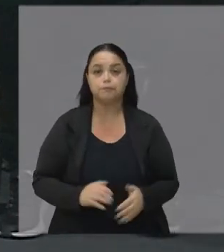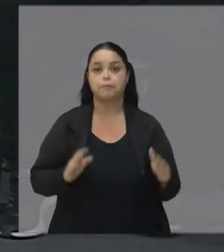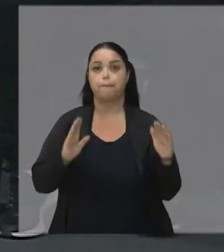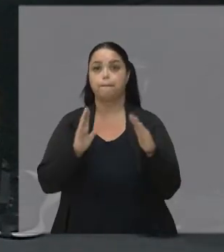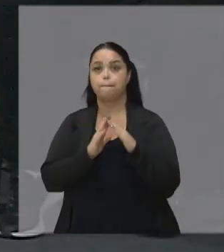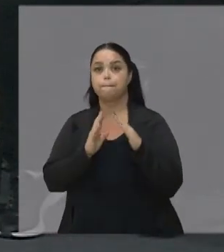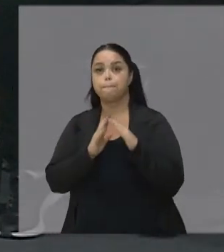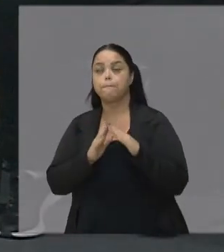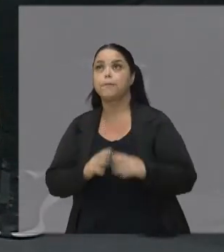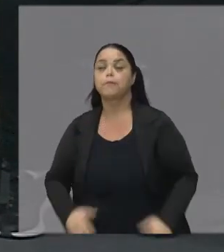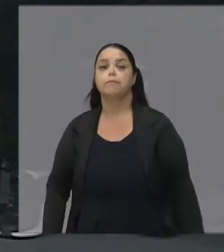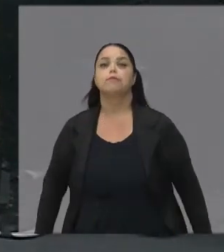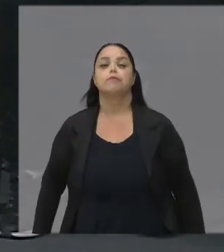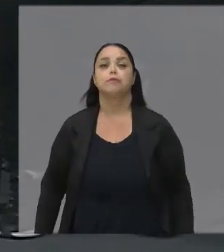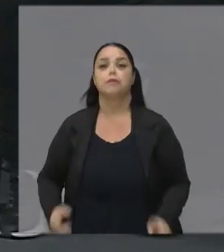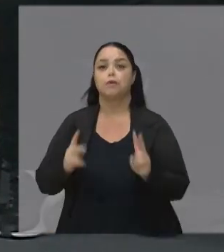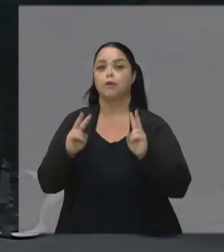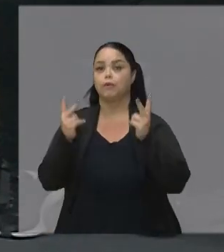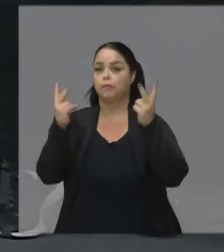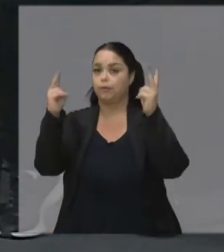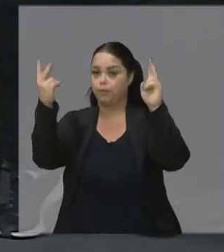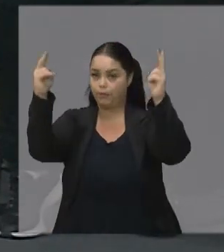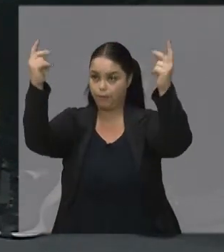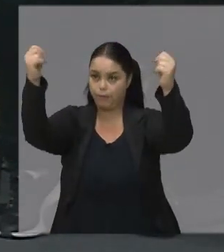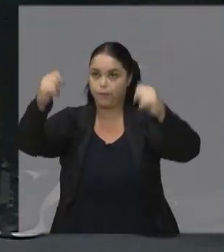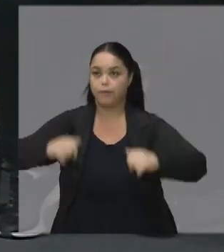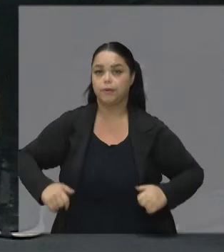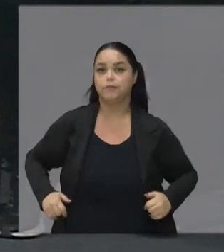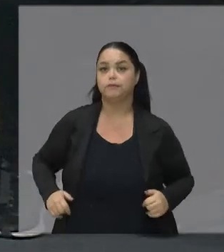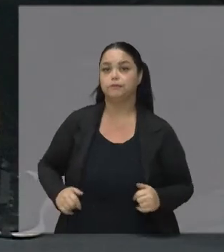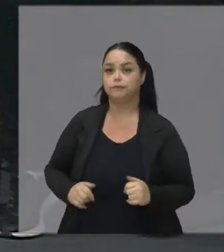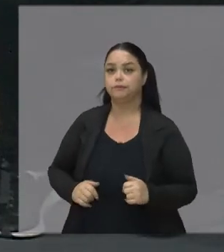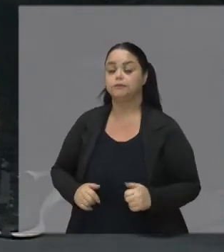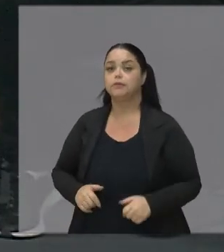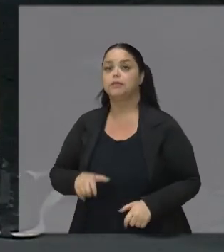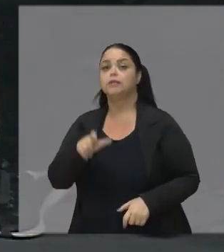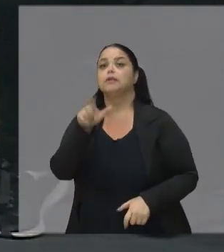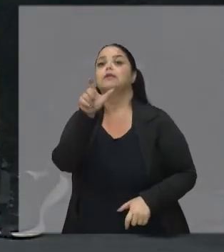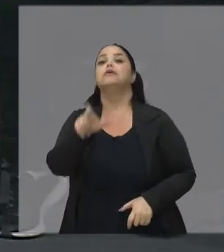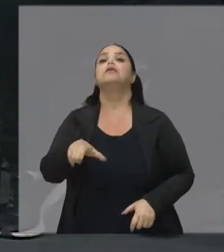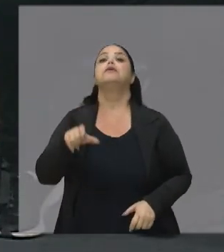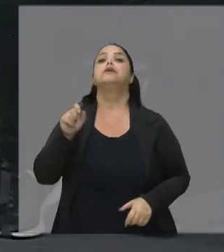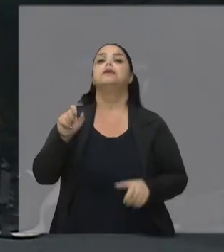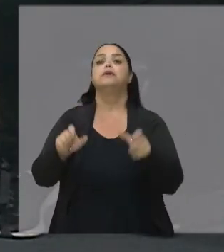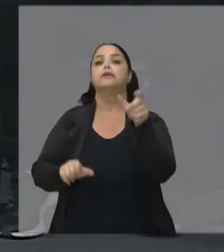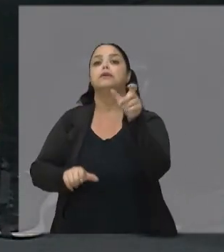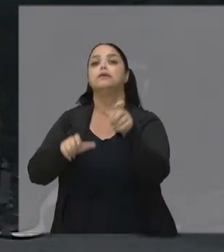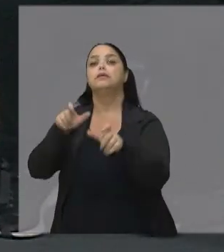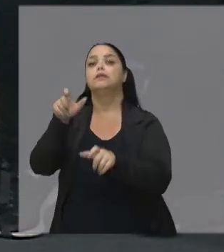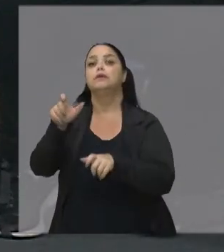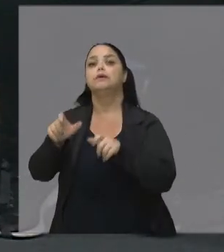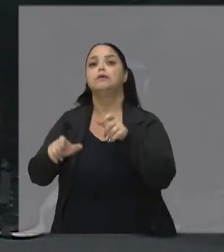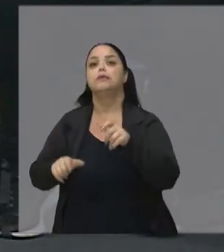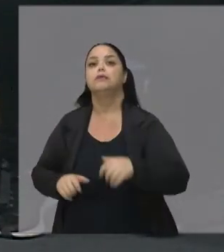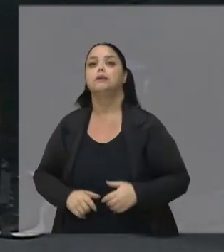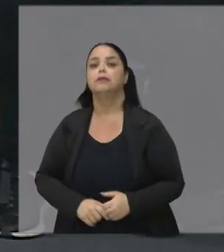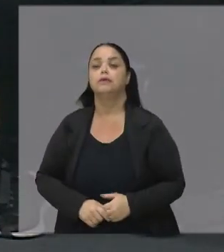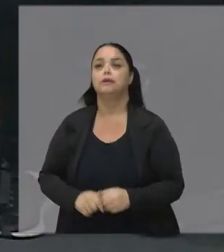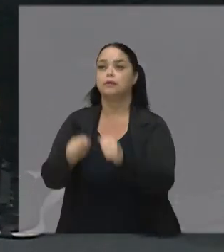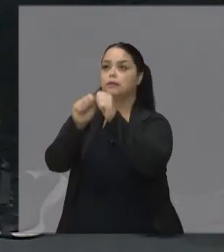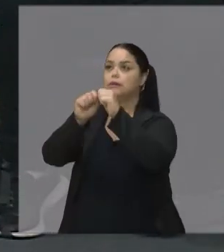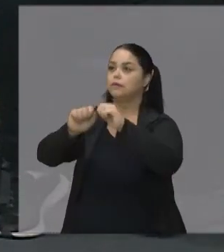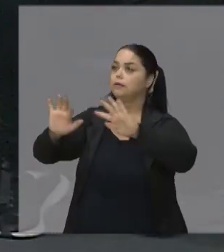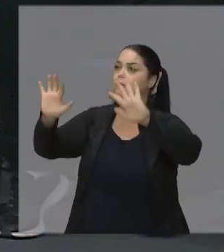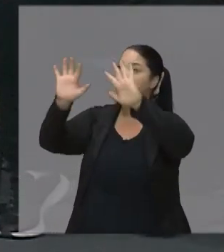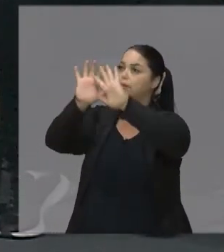A vitória é Daquele que O adorar